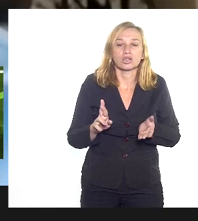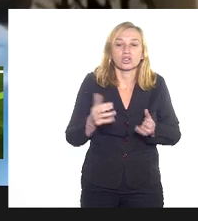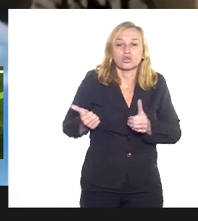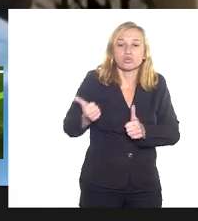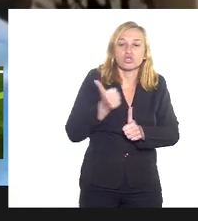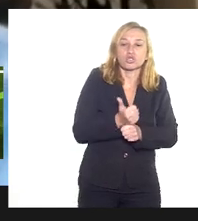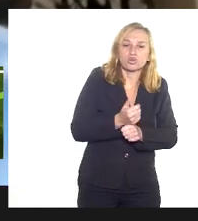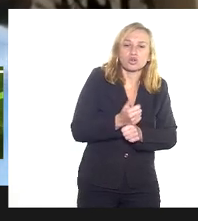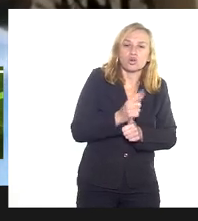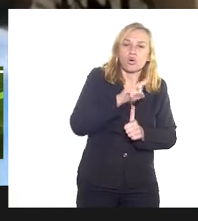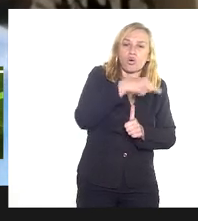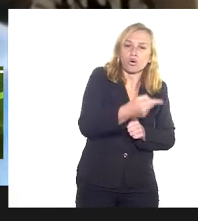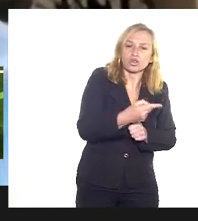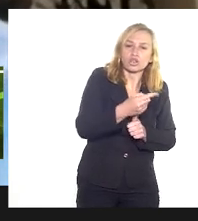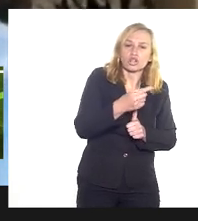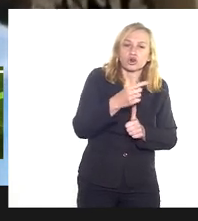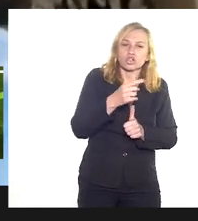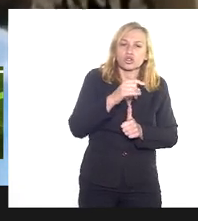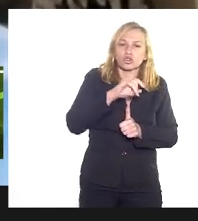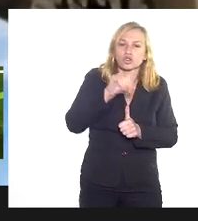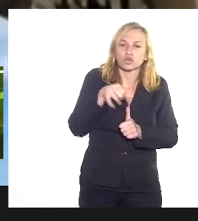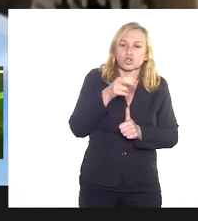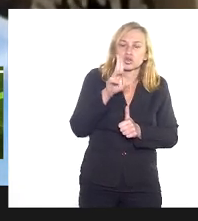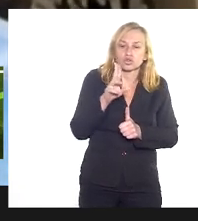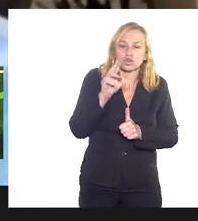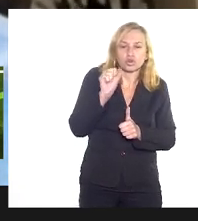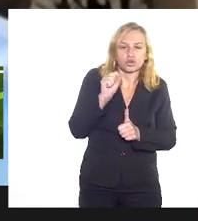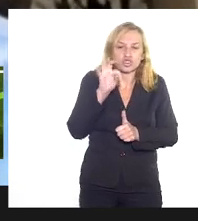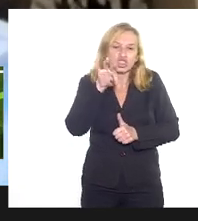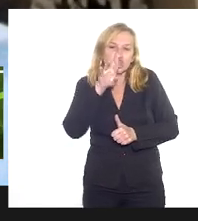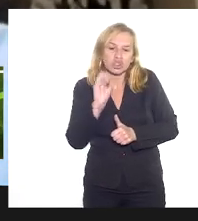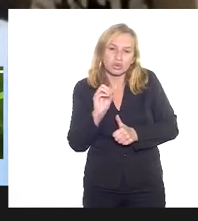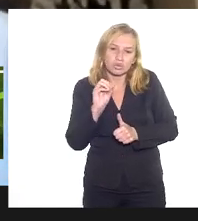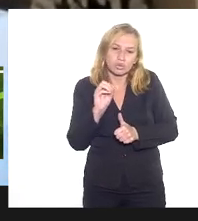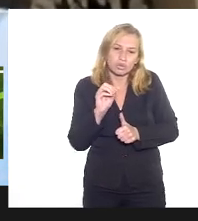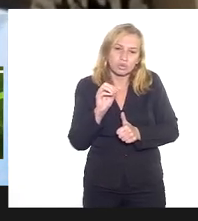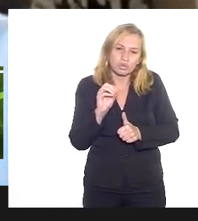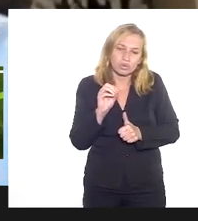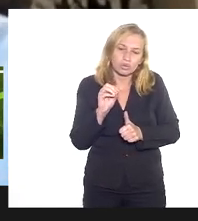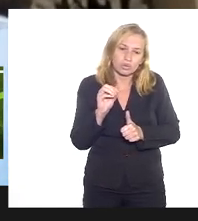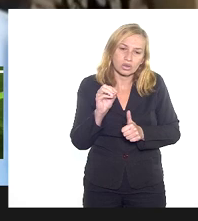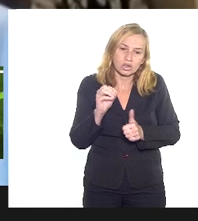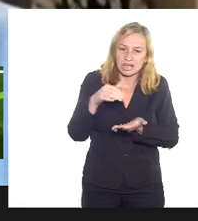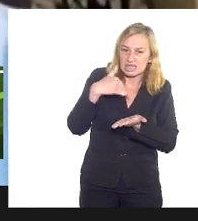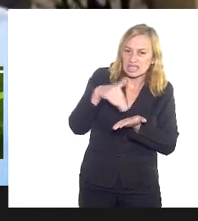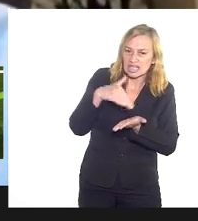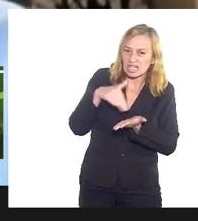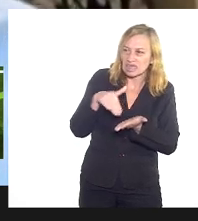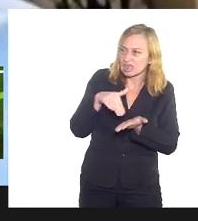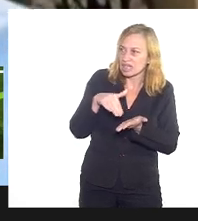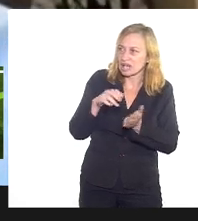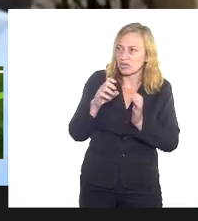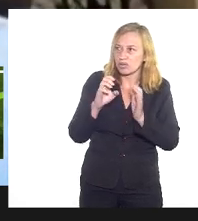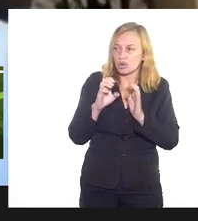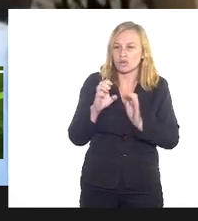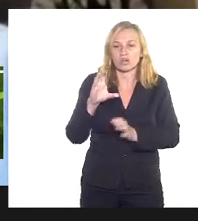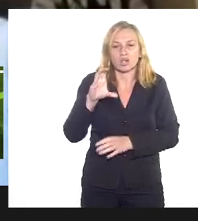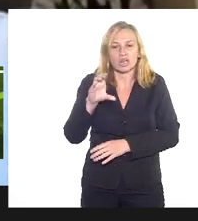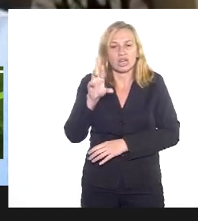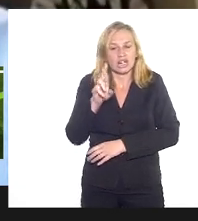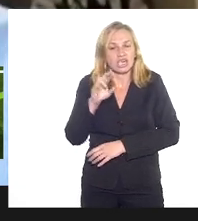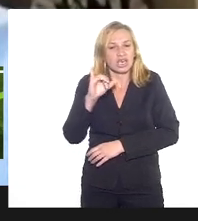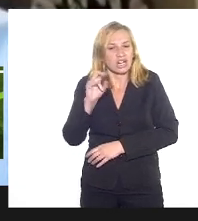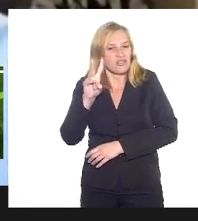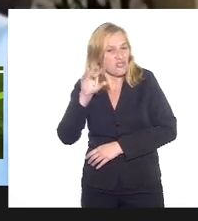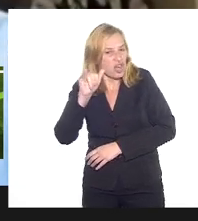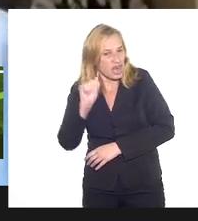lugar o Justino Carvalho Neto, que foi secretário do Trivella. Até aí, o problema dele, ele já não entra no mérito, nem sei se o